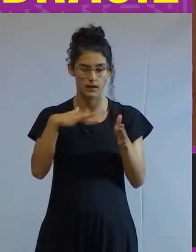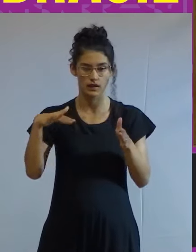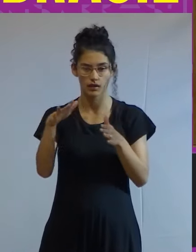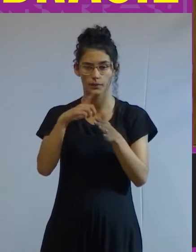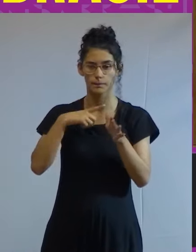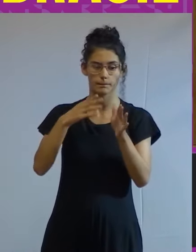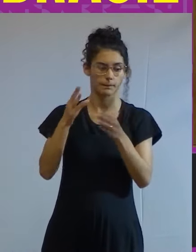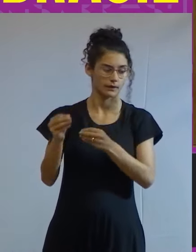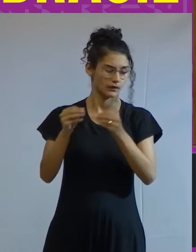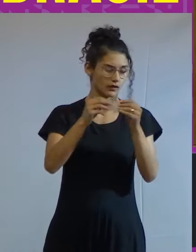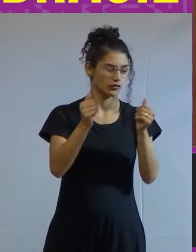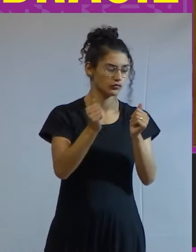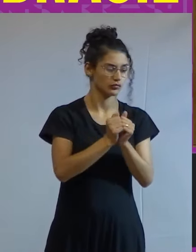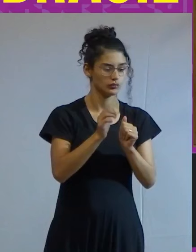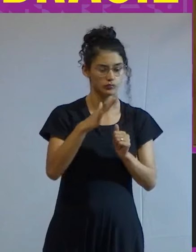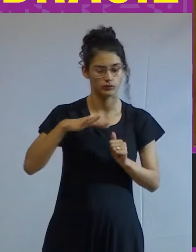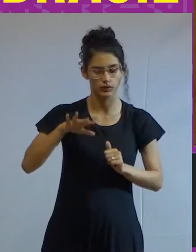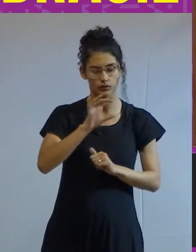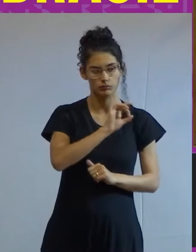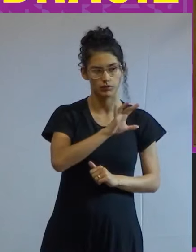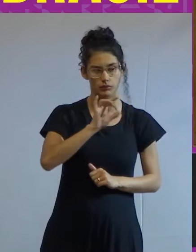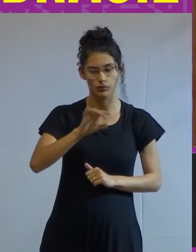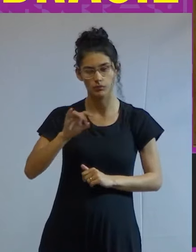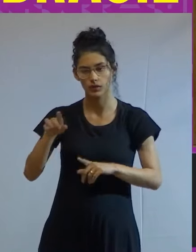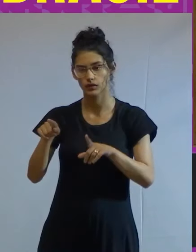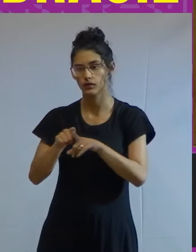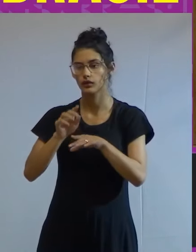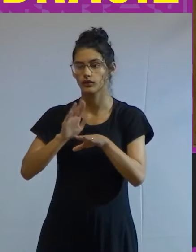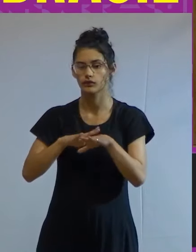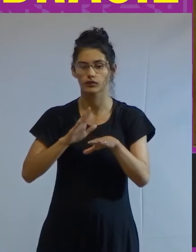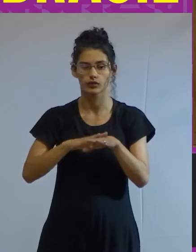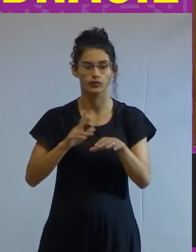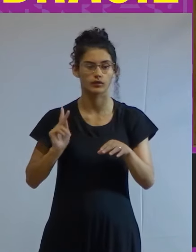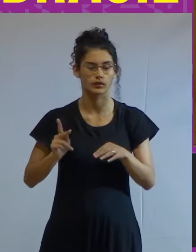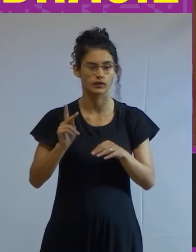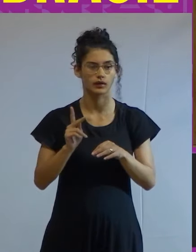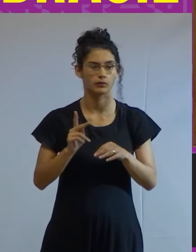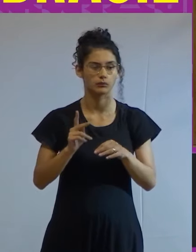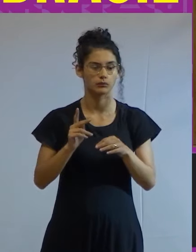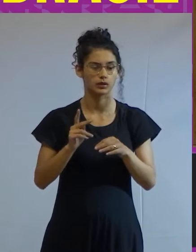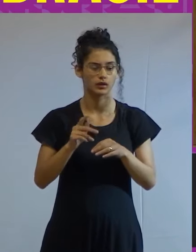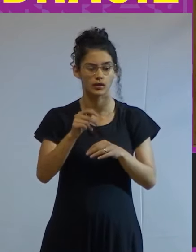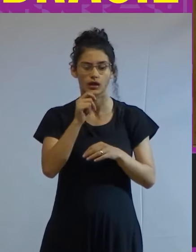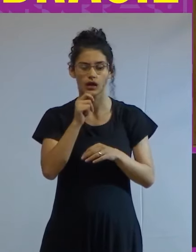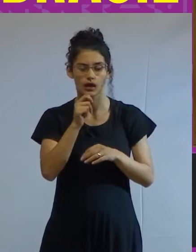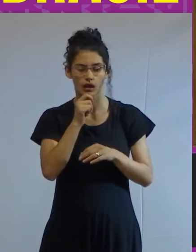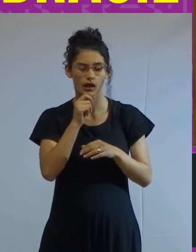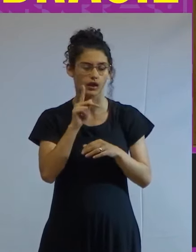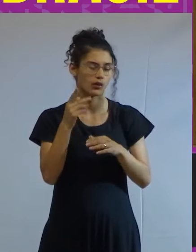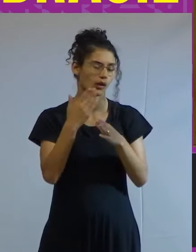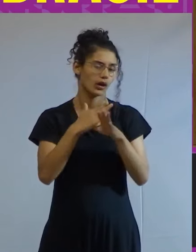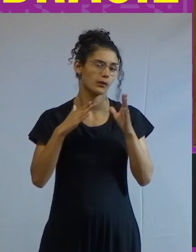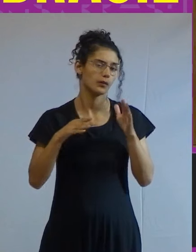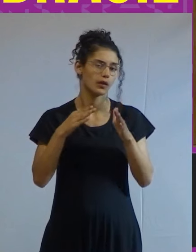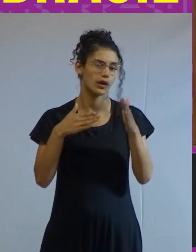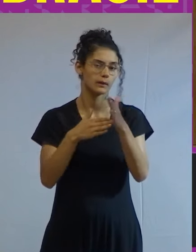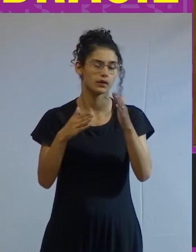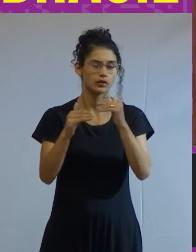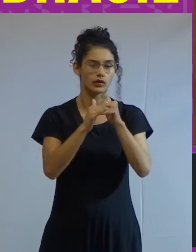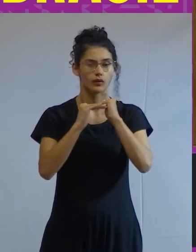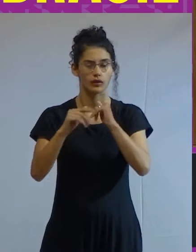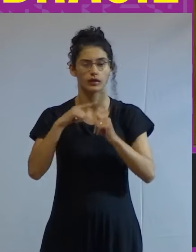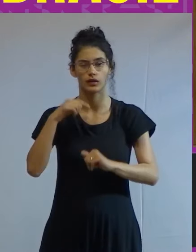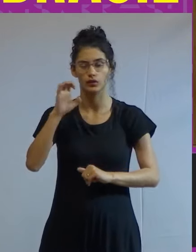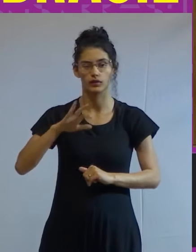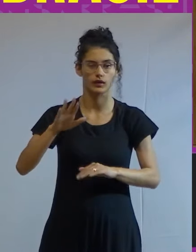migrarem para o lado de cada fratura ficou sempre inconclusa impedindo que a igualdade que o Estado tem